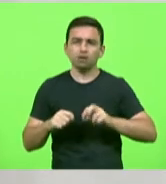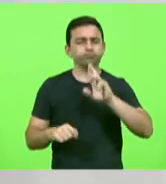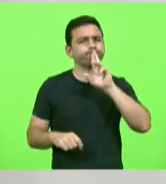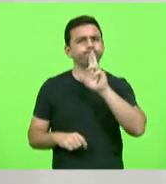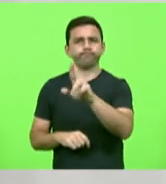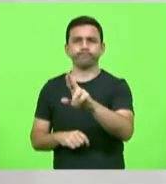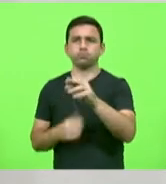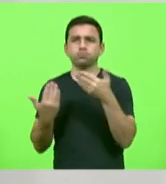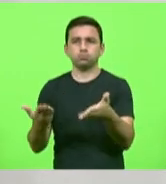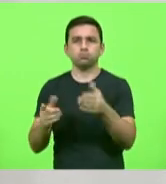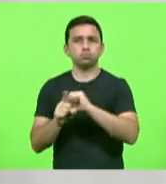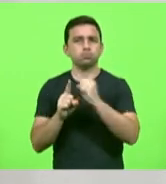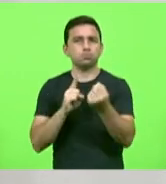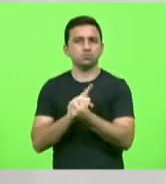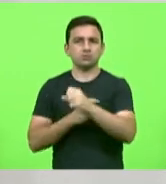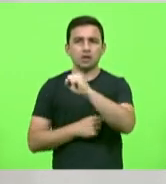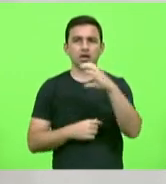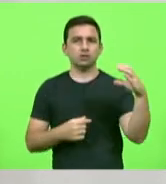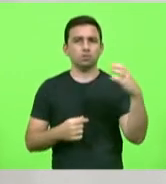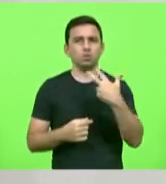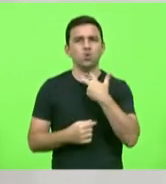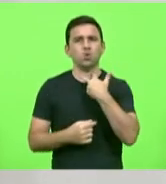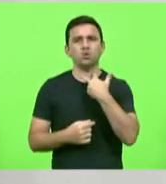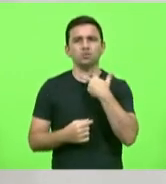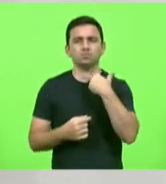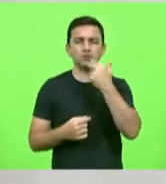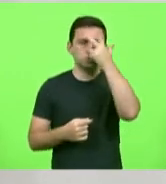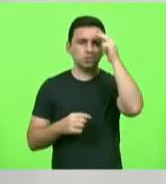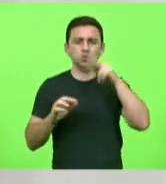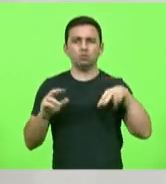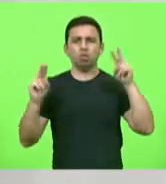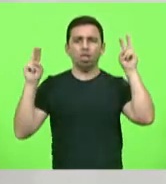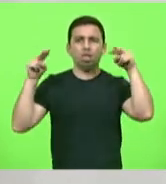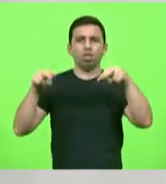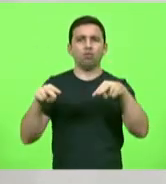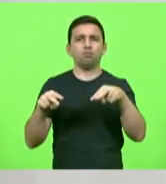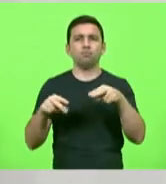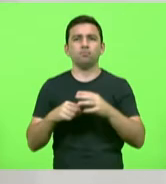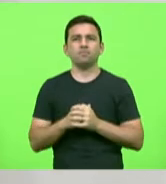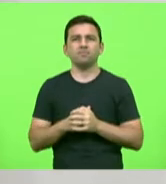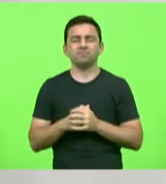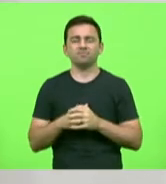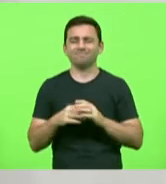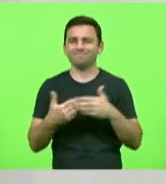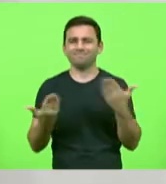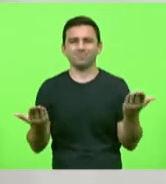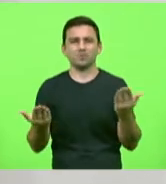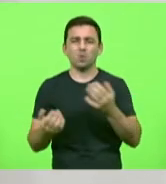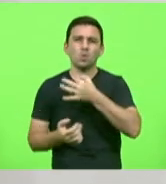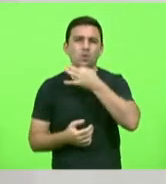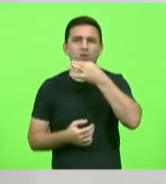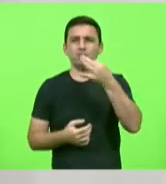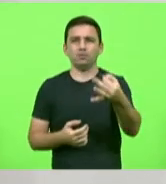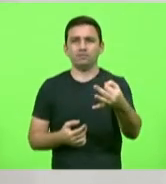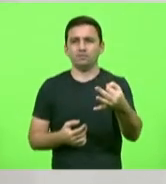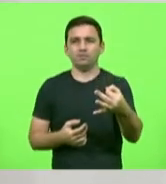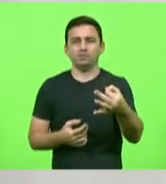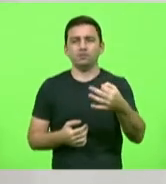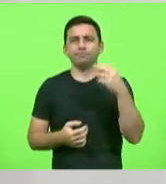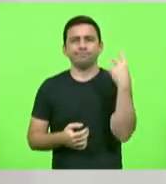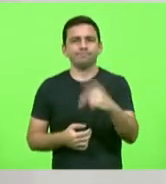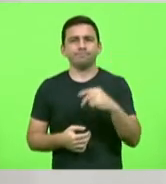Santa Catarina não pode ser vista dessa maneira tão bárbara dessa maneira onde que